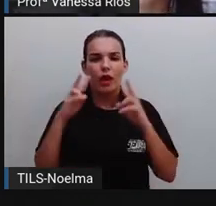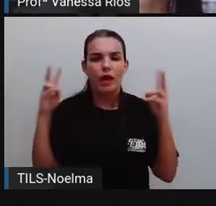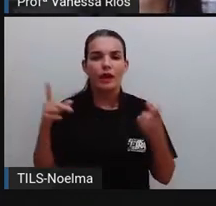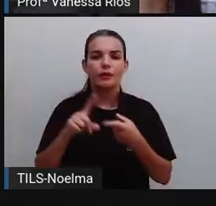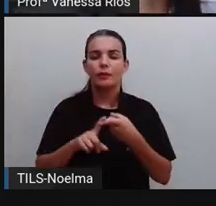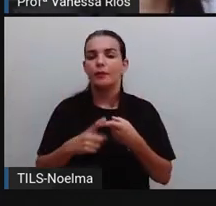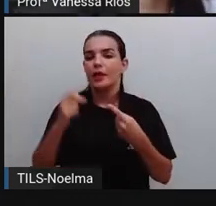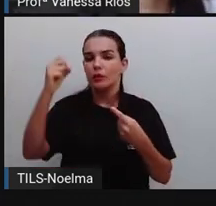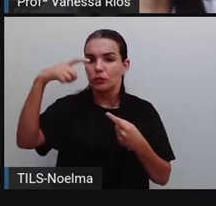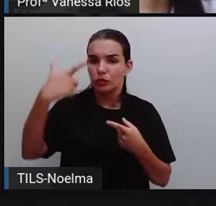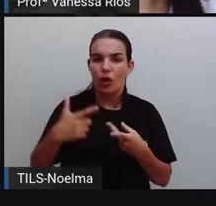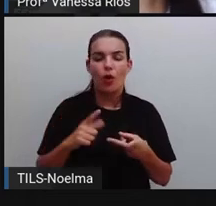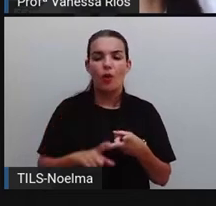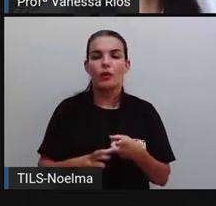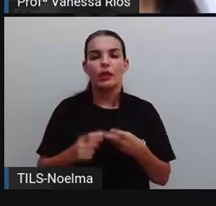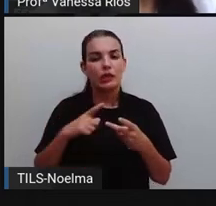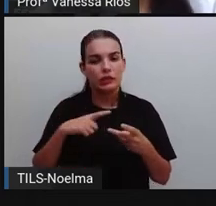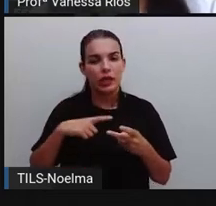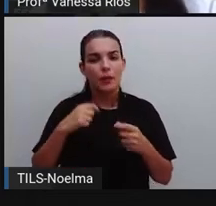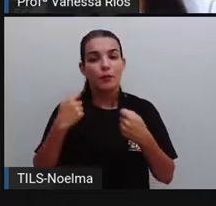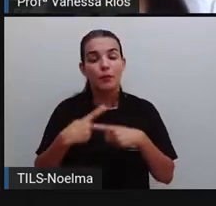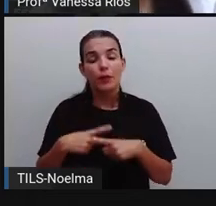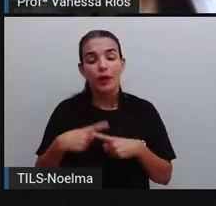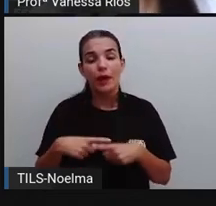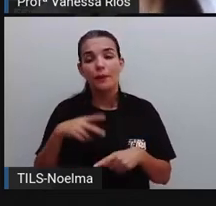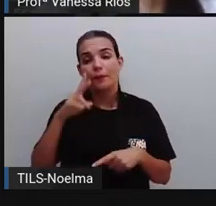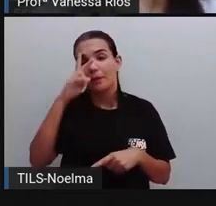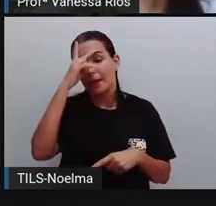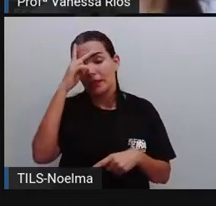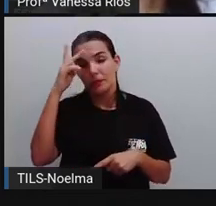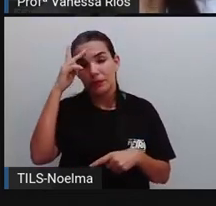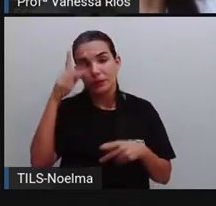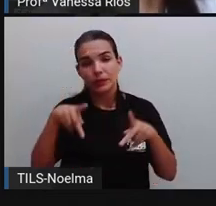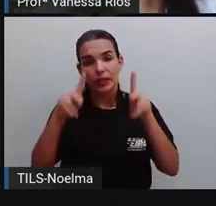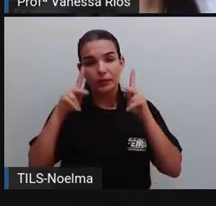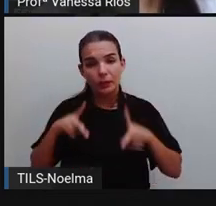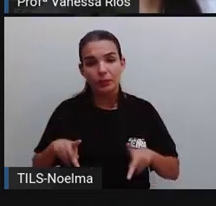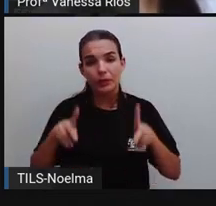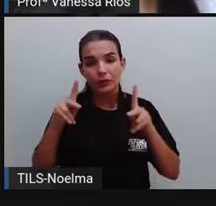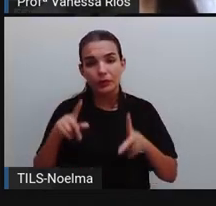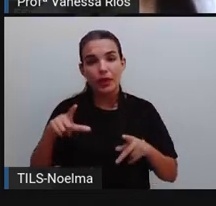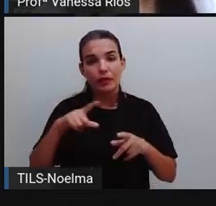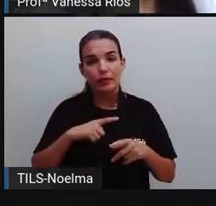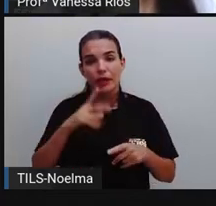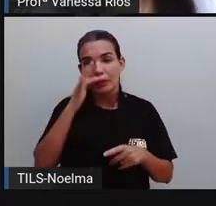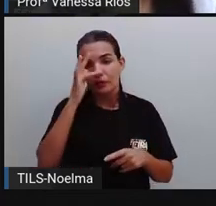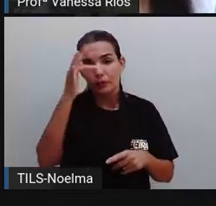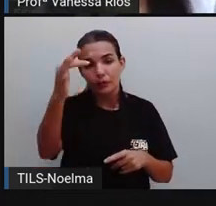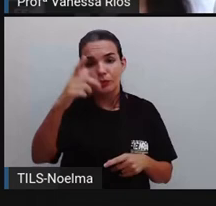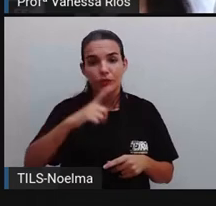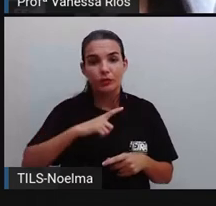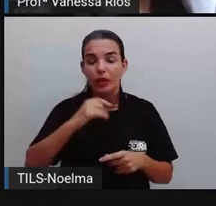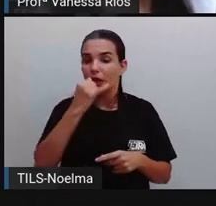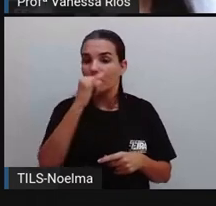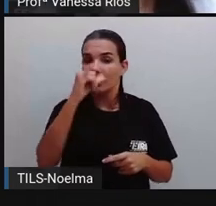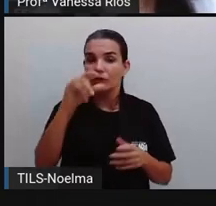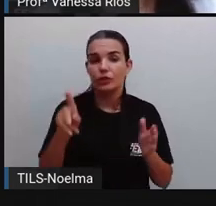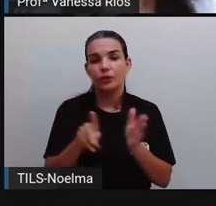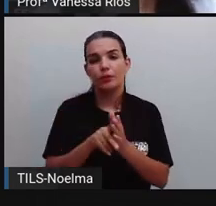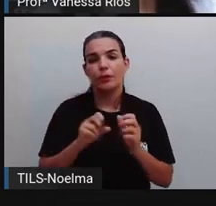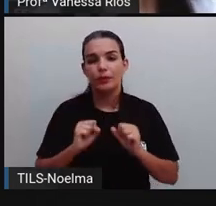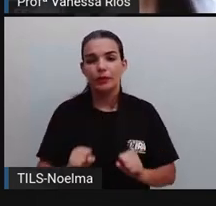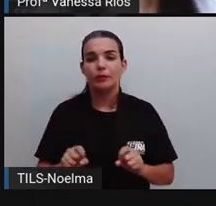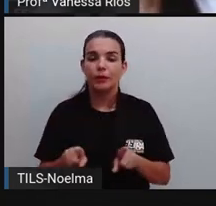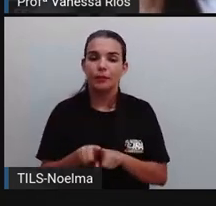que têm condição de utilizar os painéis, de adquirir os equipamentos, né? Ou a utilização de outras fontes de